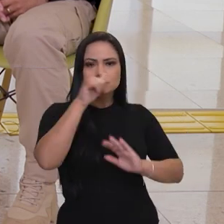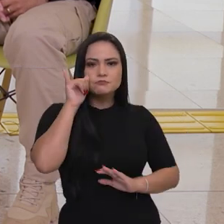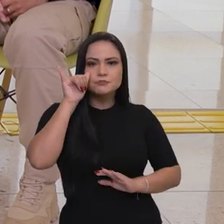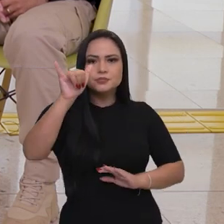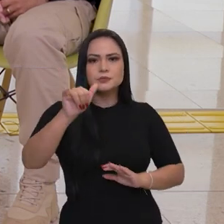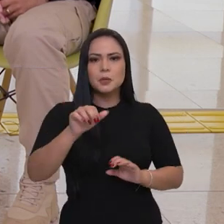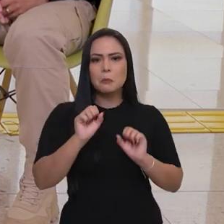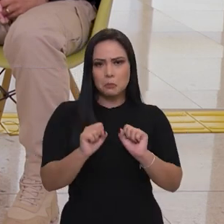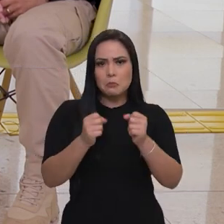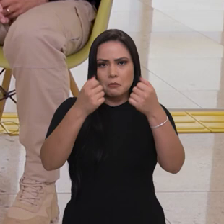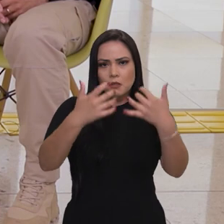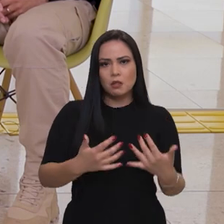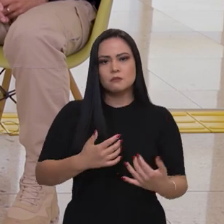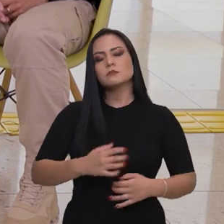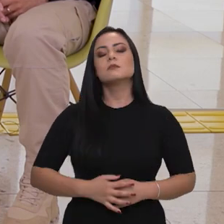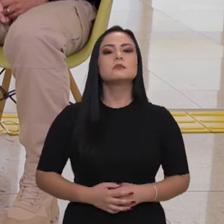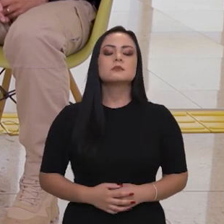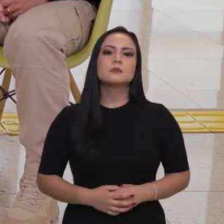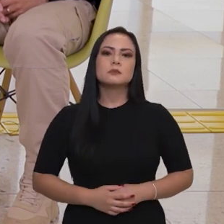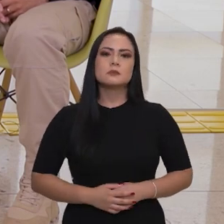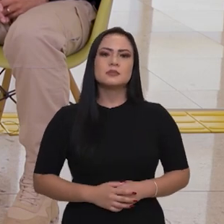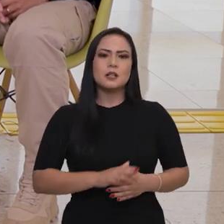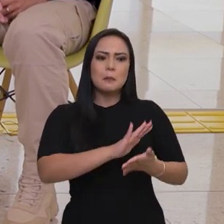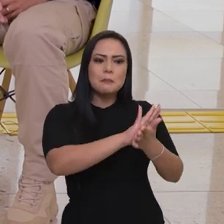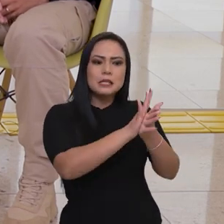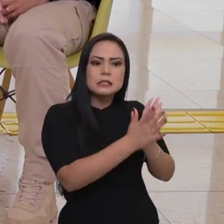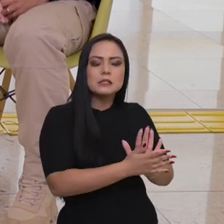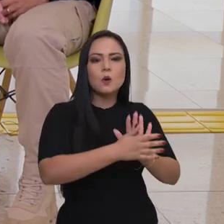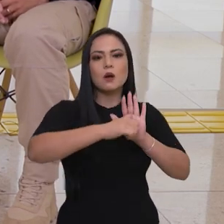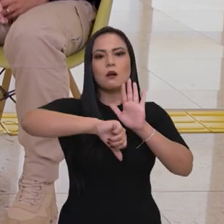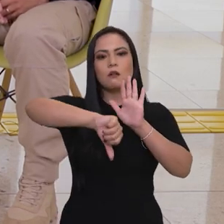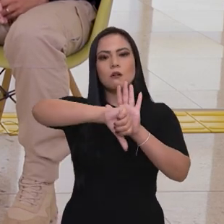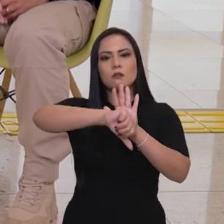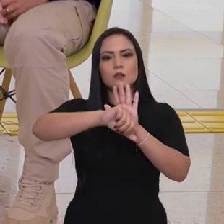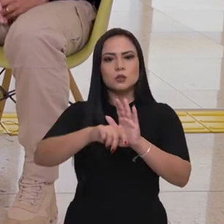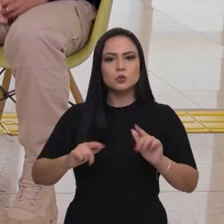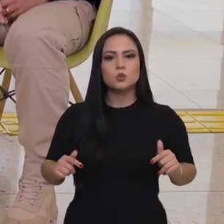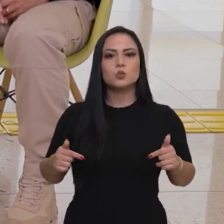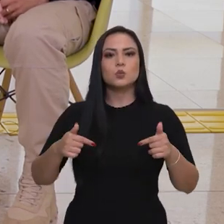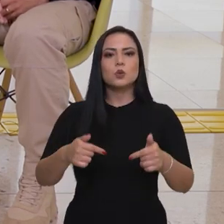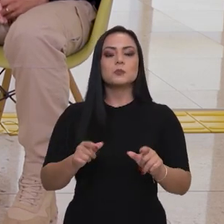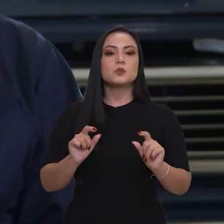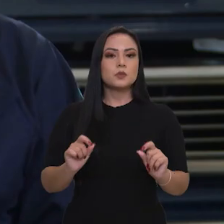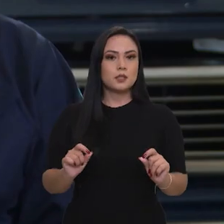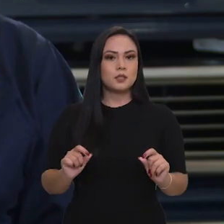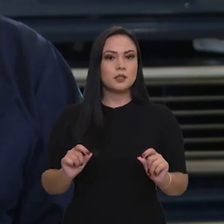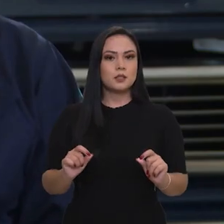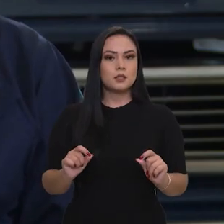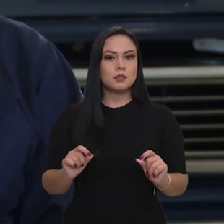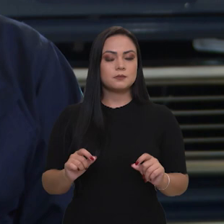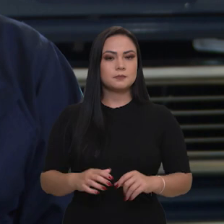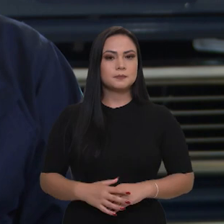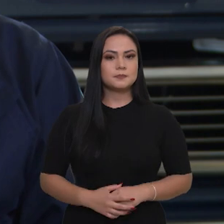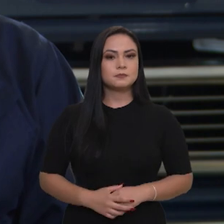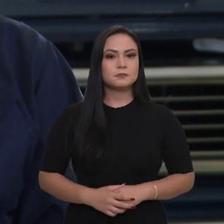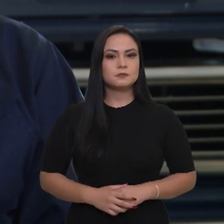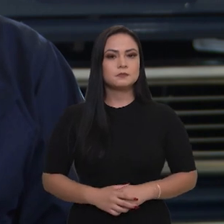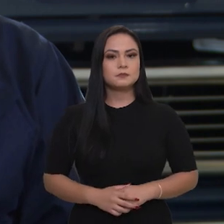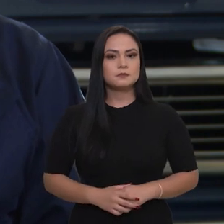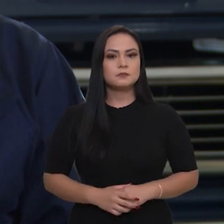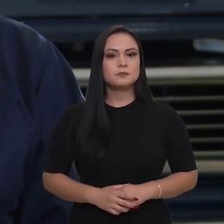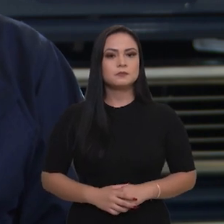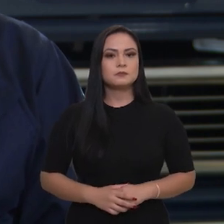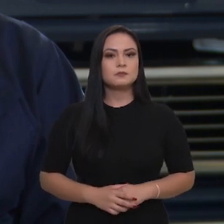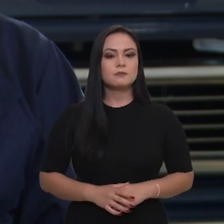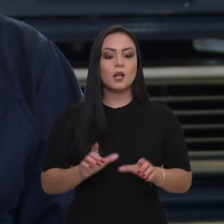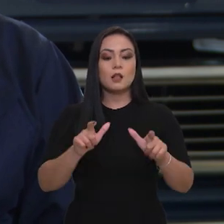pudesse nos destacar. Na repressão ao crime, nós atuamos na terra indígena, em